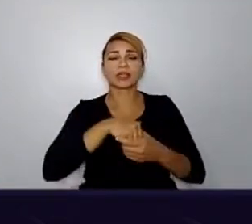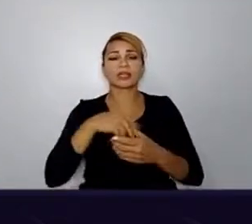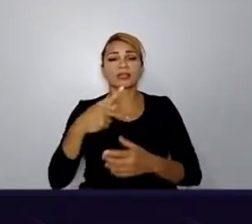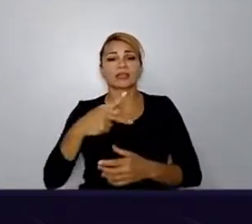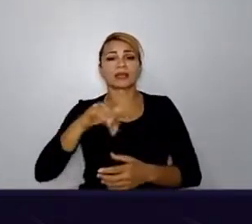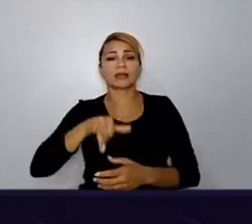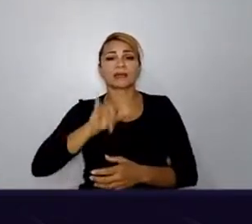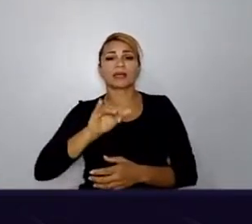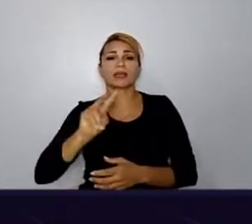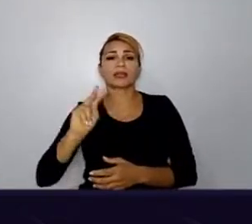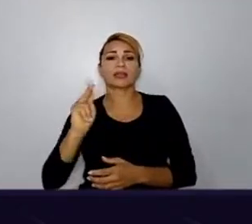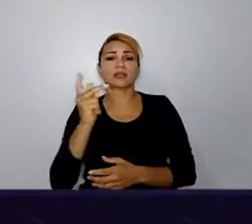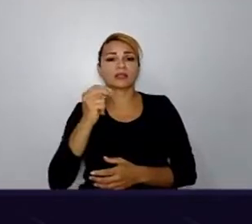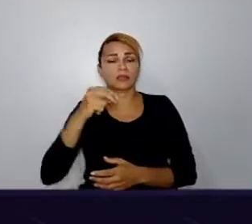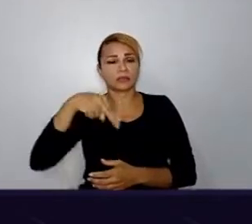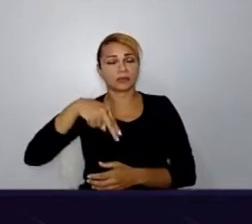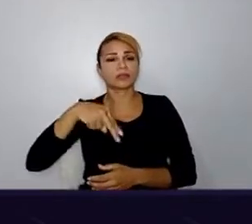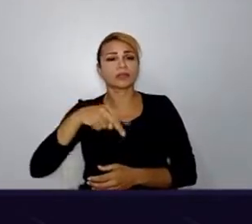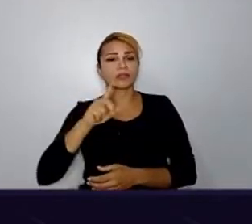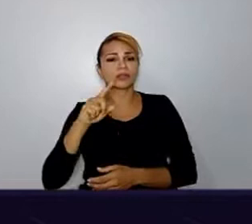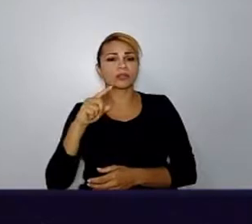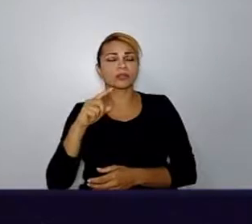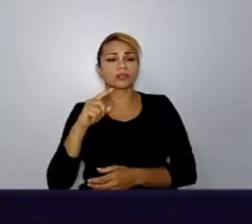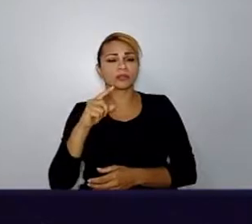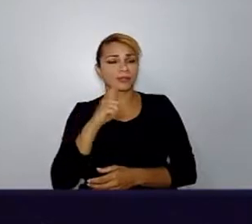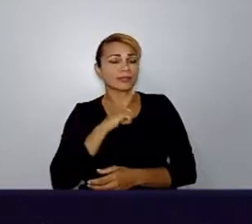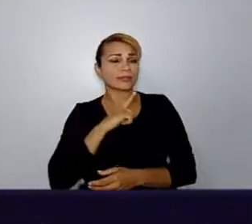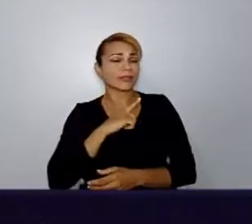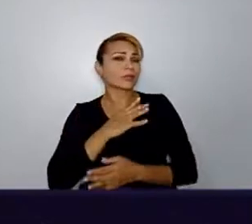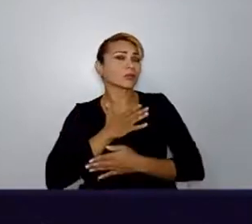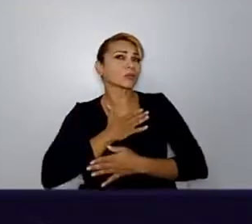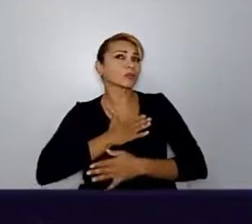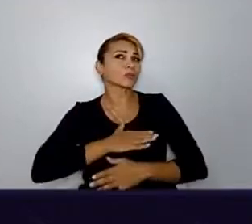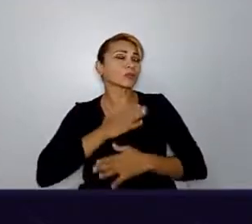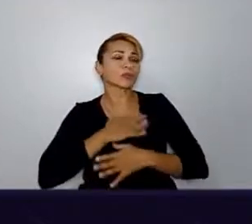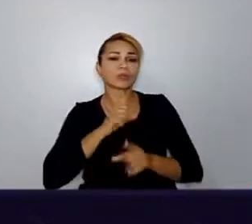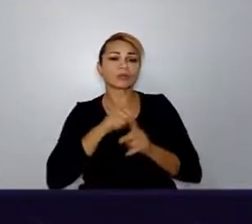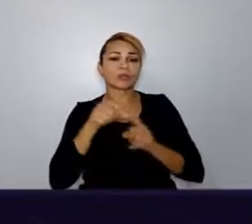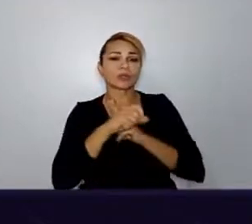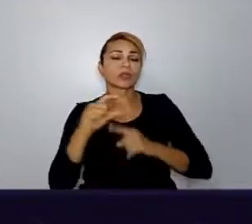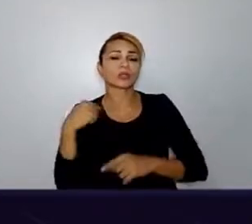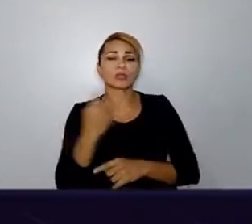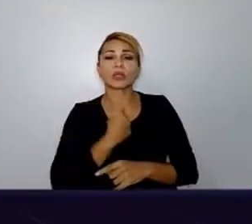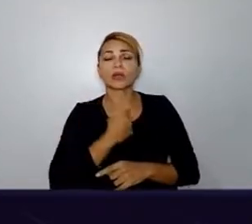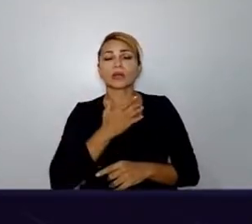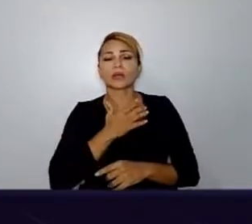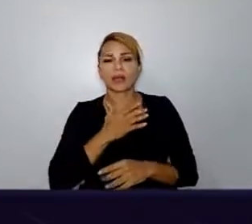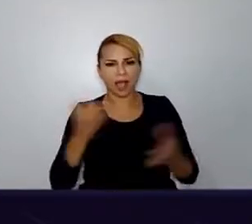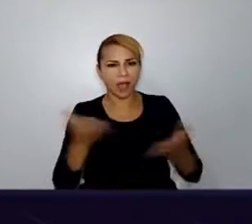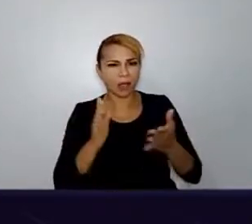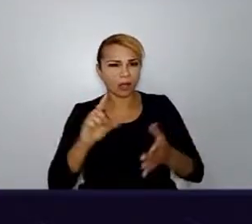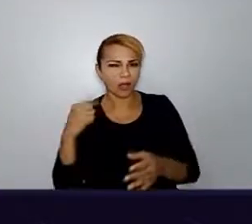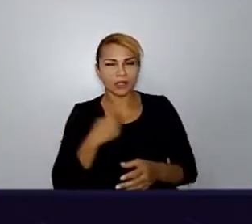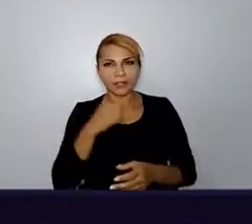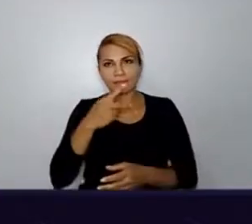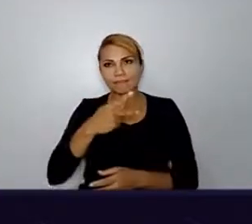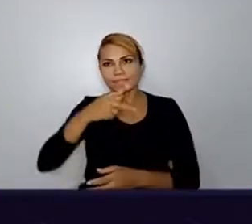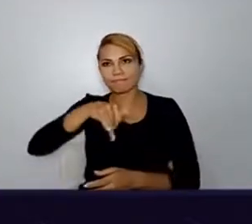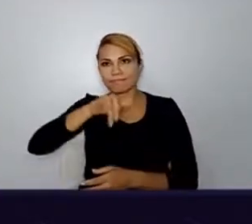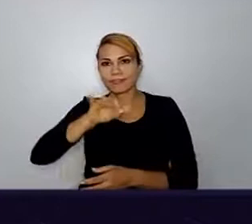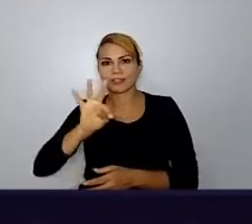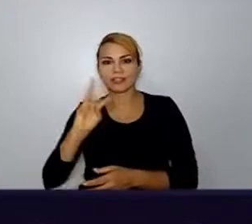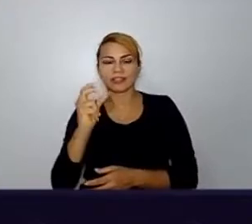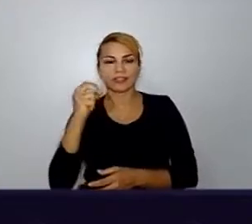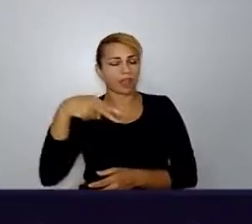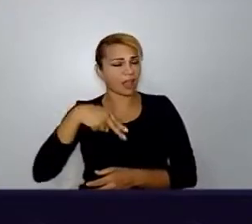tem um... uma conformidade social, né? A gente se conforma, porque, não, agora eu entrei na Python Brasil, agora eu